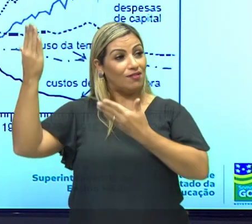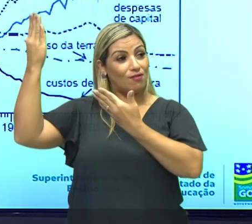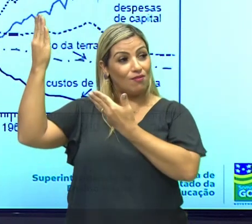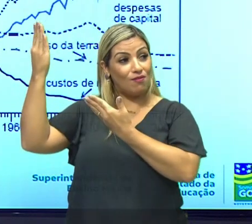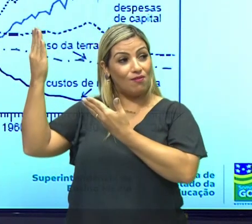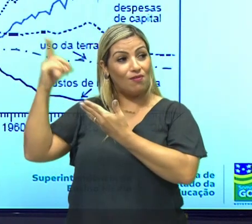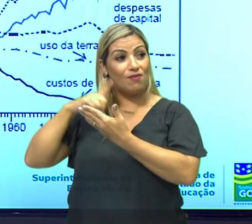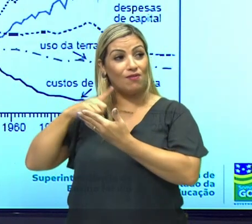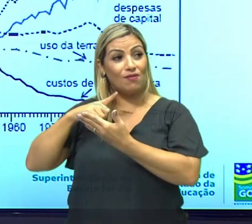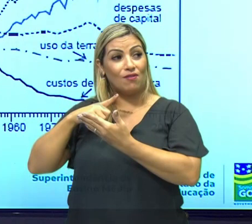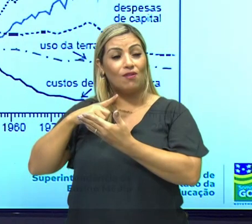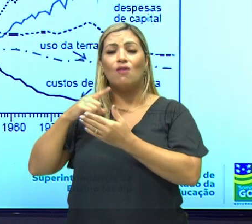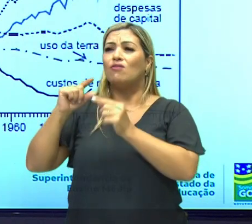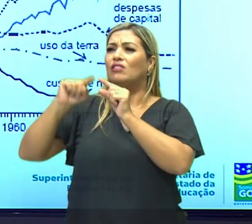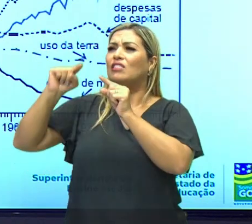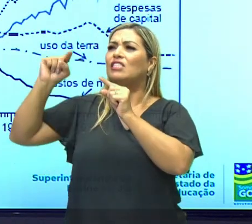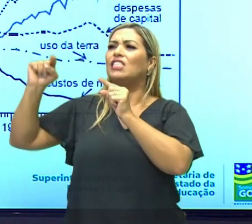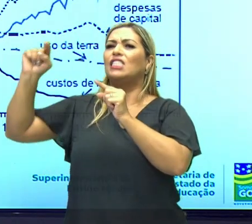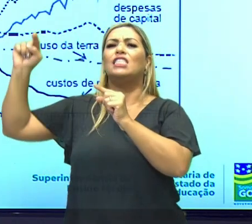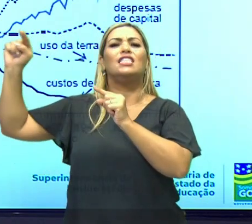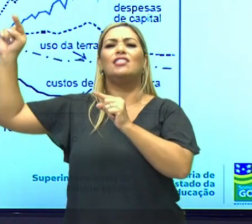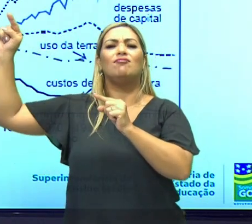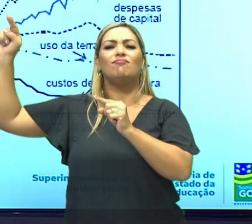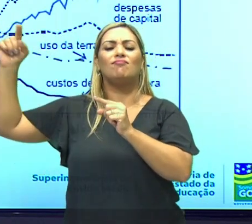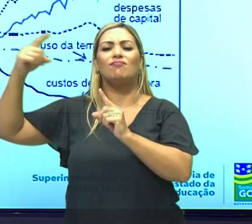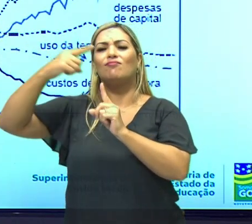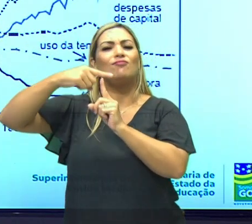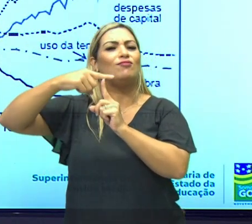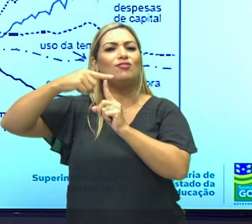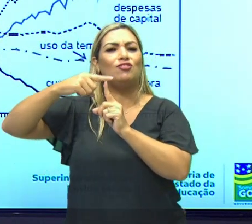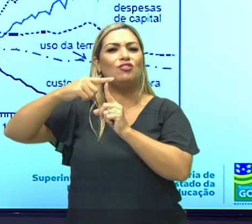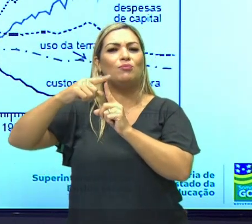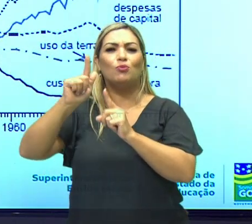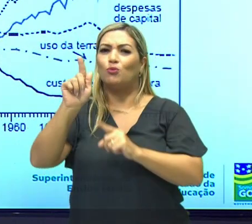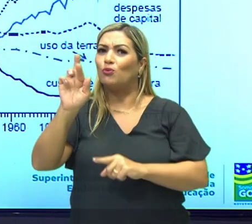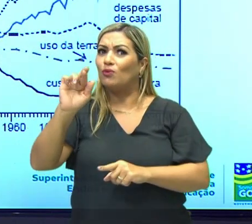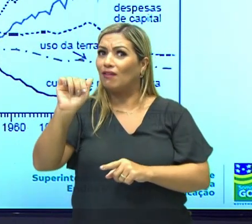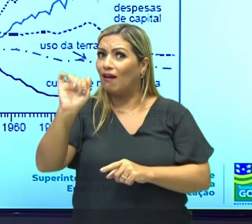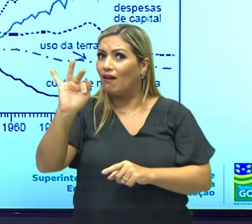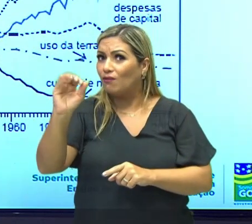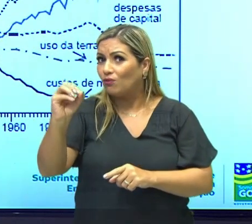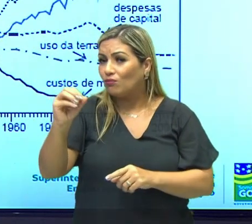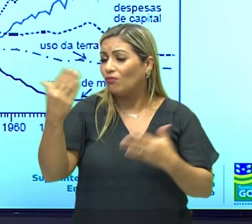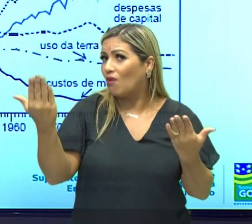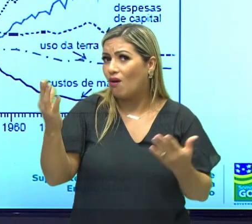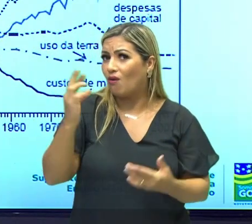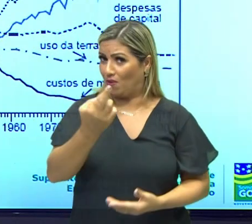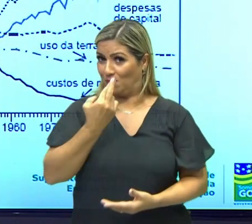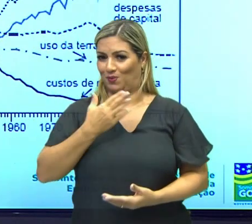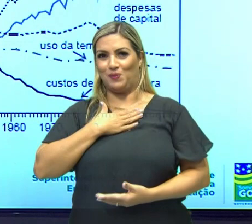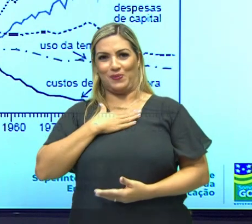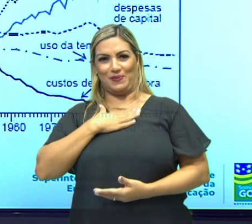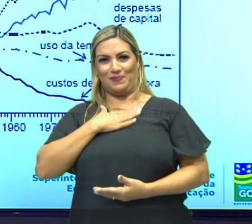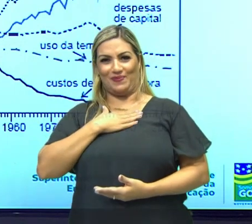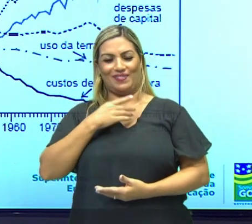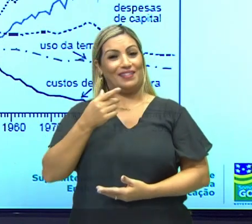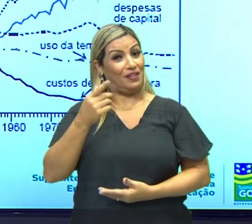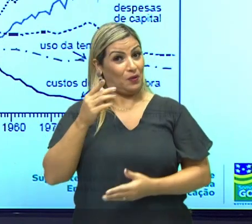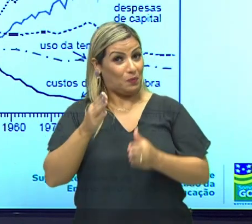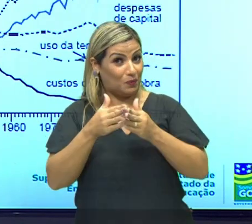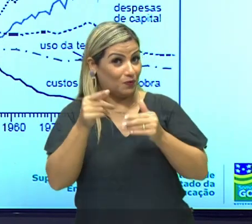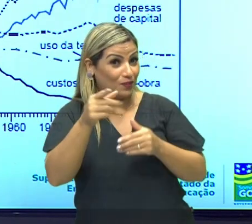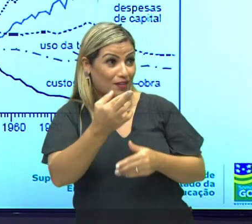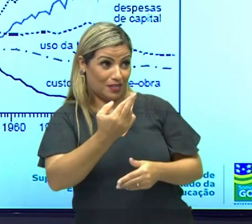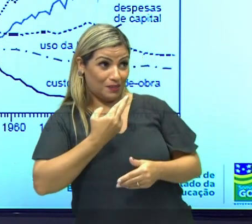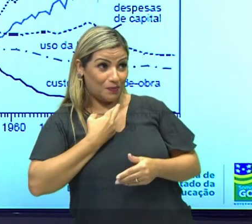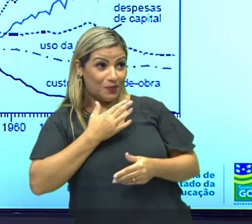pergunto, qual o nome desse gráfico? Que tipo de gráfico é esse? Responde para mim. Eu falei para que você responda.